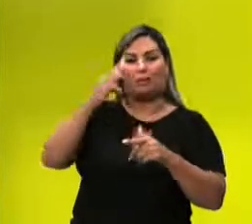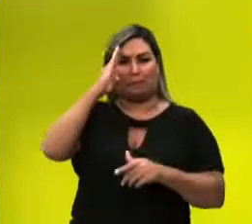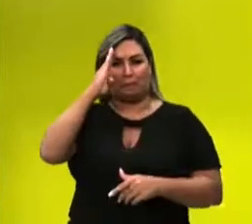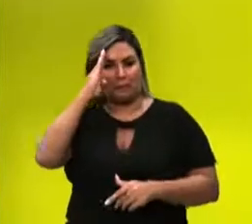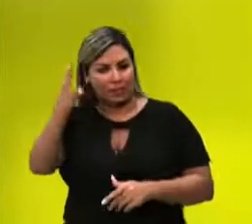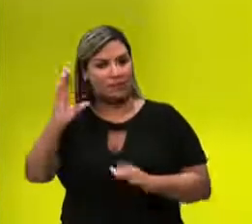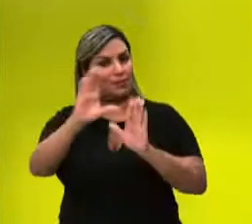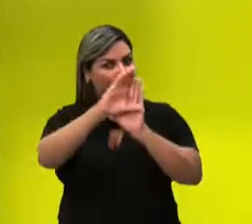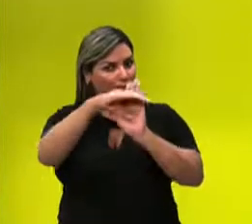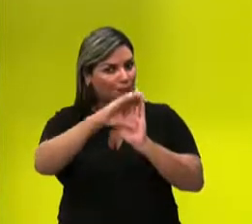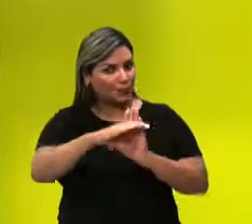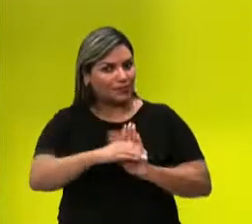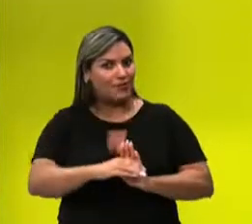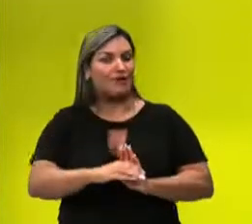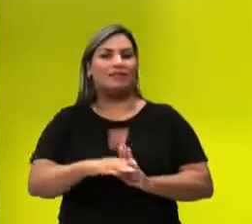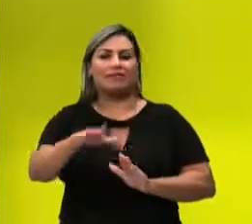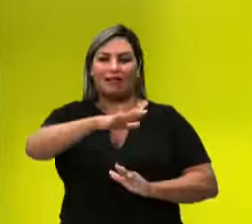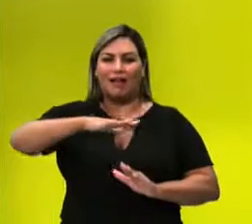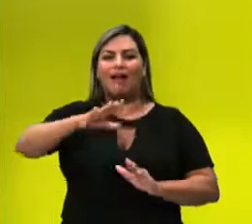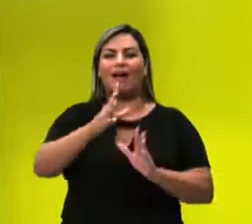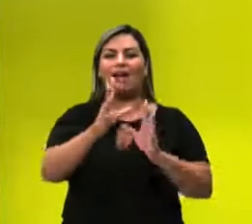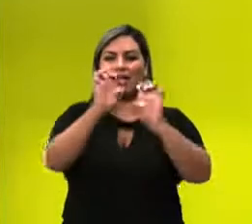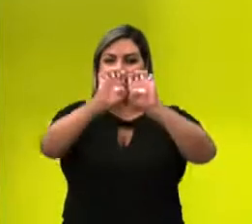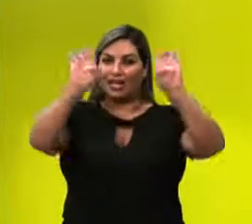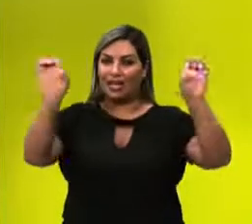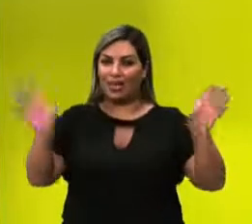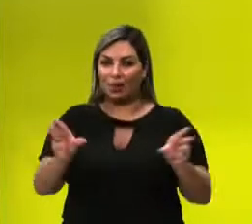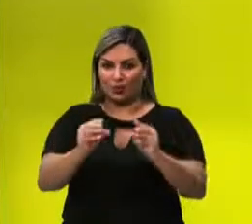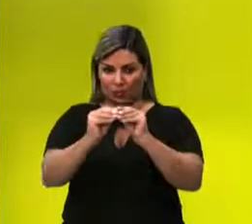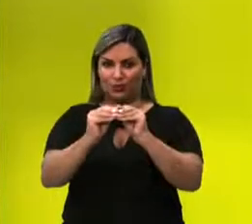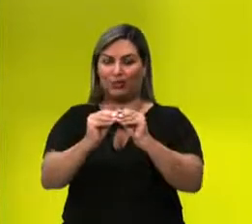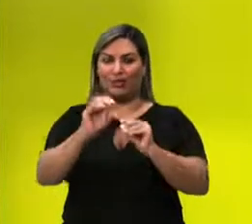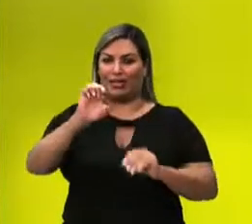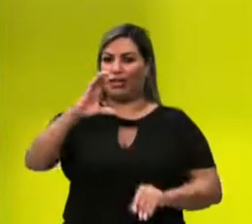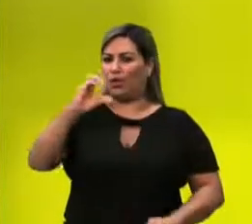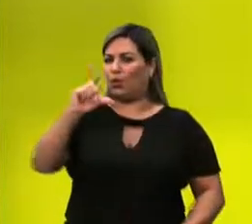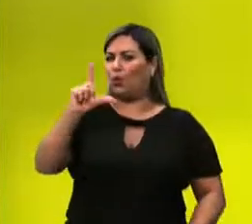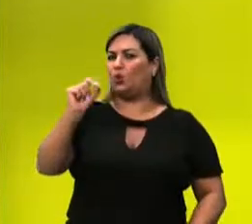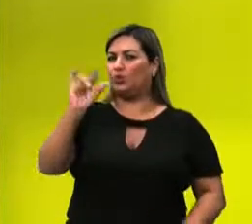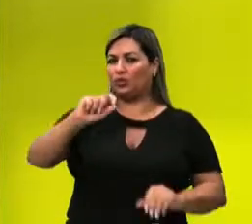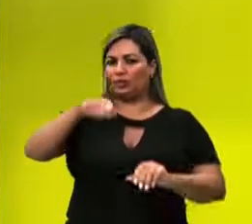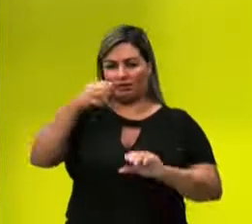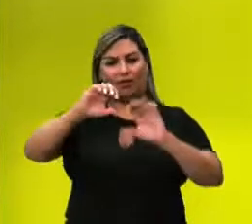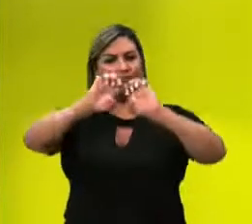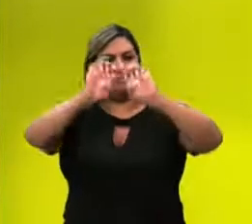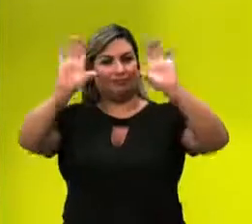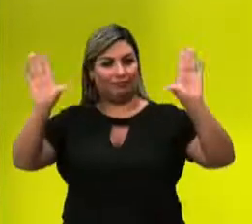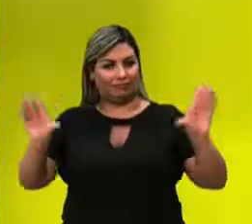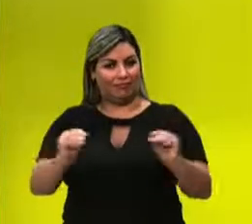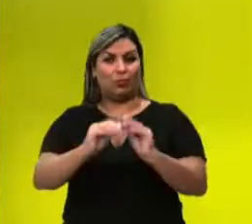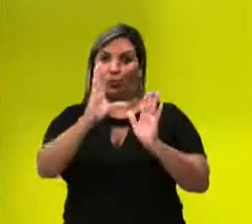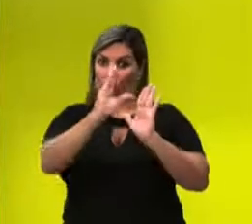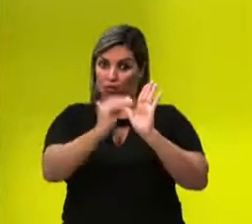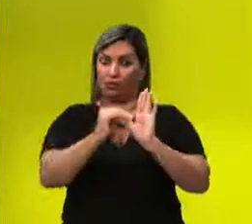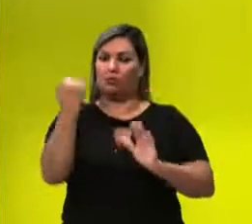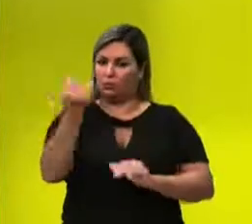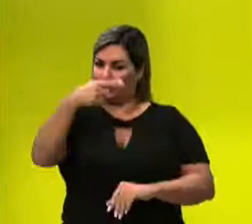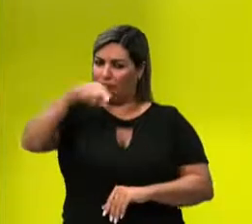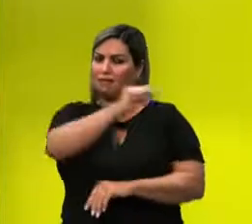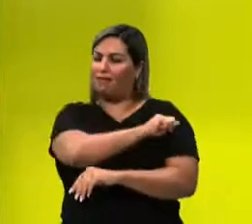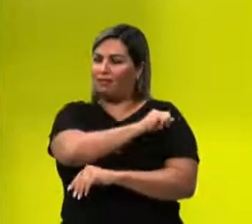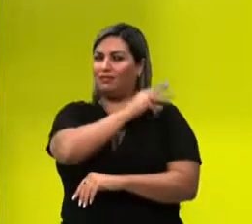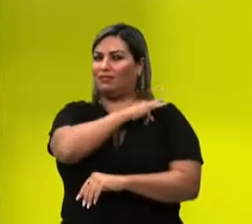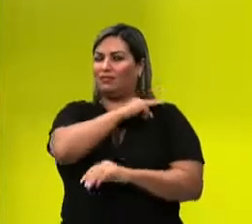principais conceitos em Ecologia. Conteúdo importante para você estudante da terceira série do Ensino